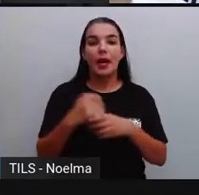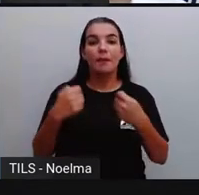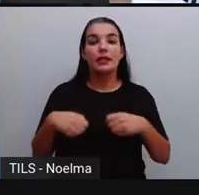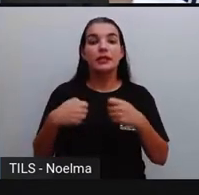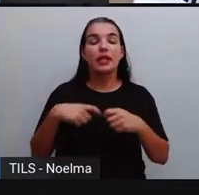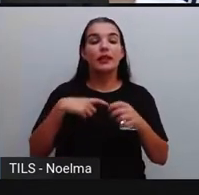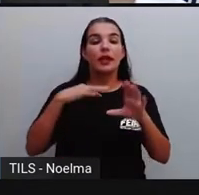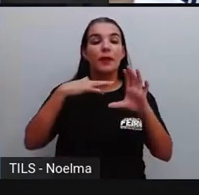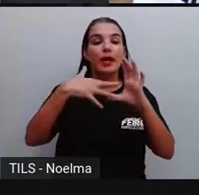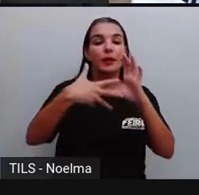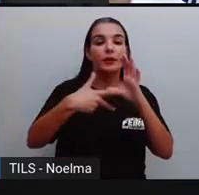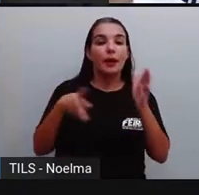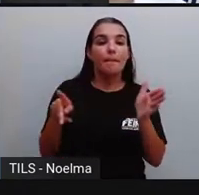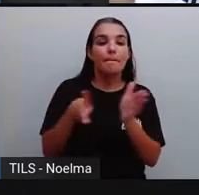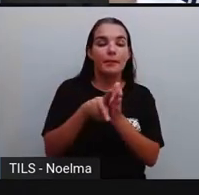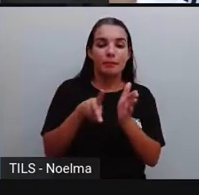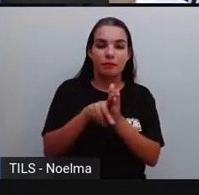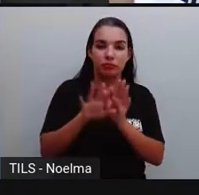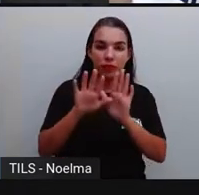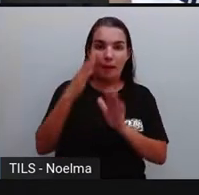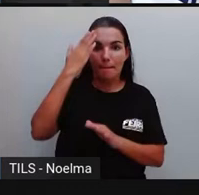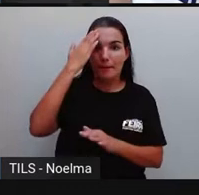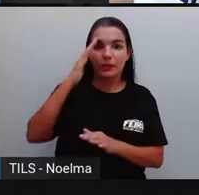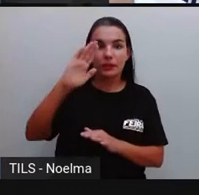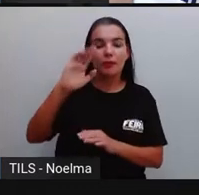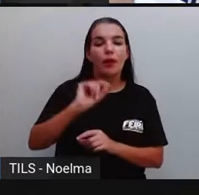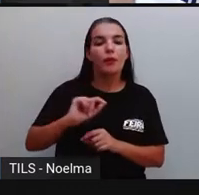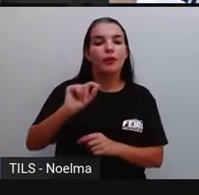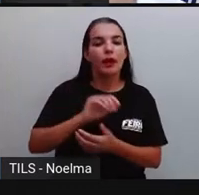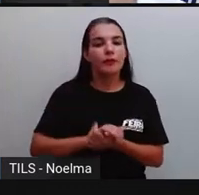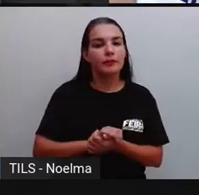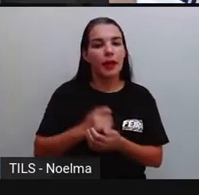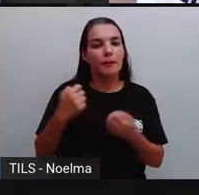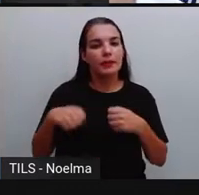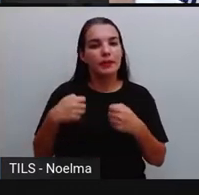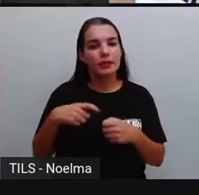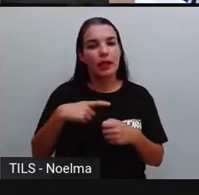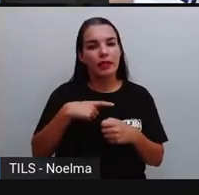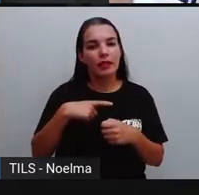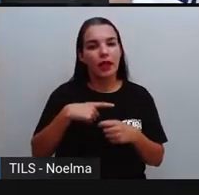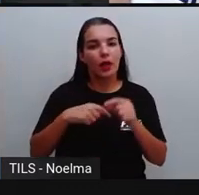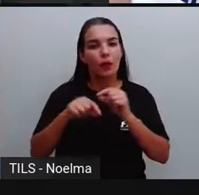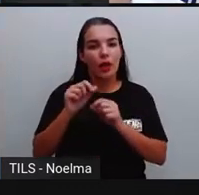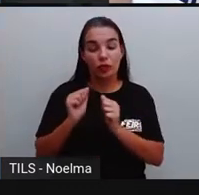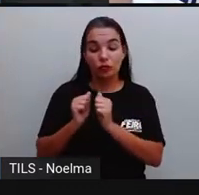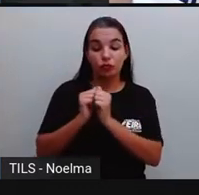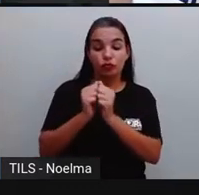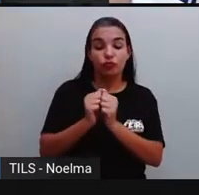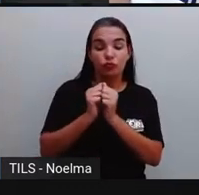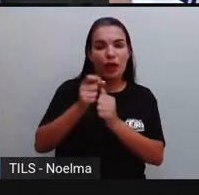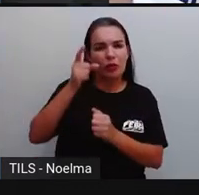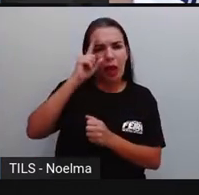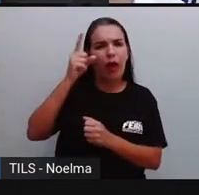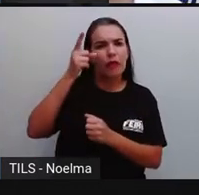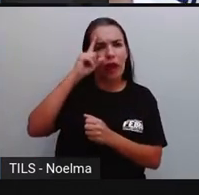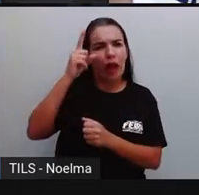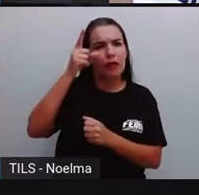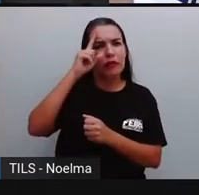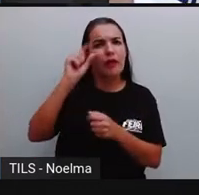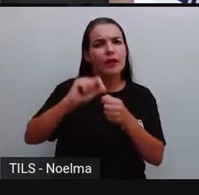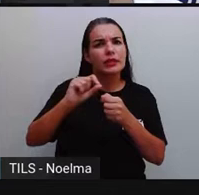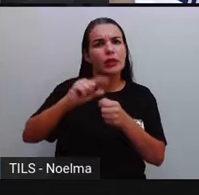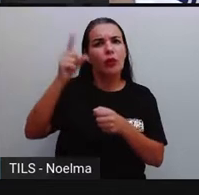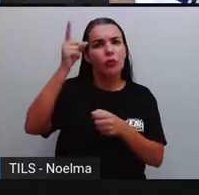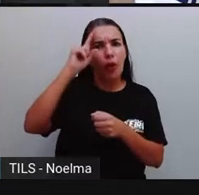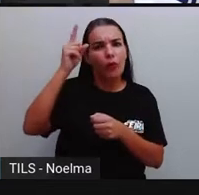característica aí principal. Qual é a Pró? Ela precisa ser sistemática e repetitiva. Ou seja,